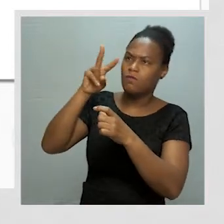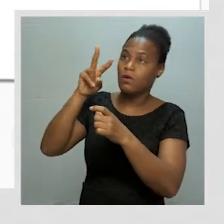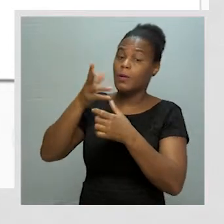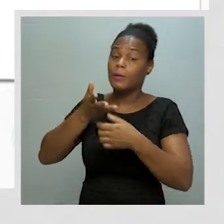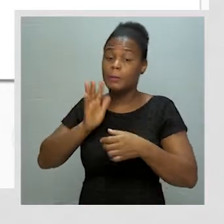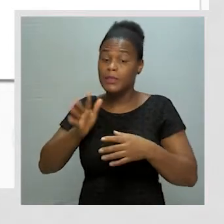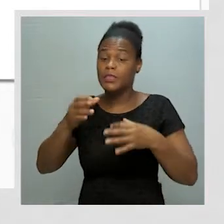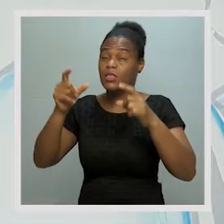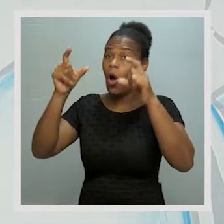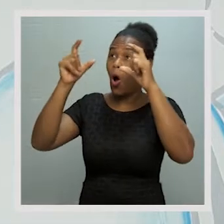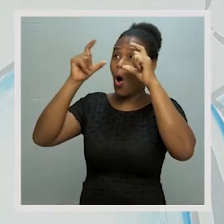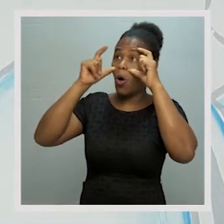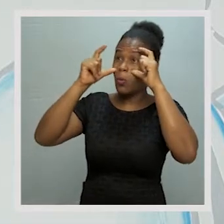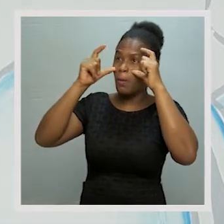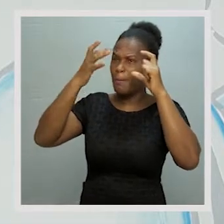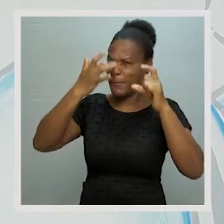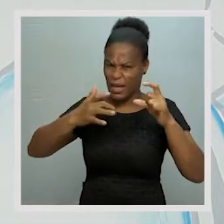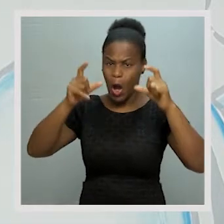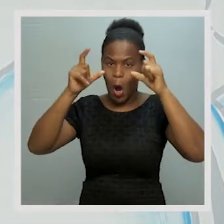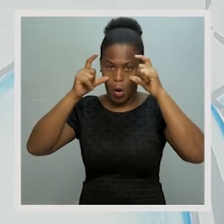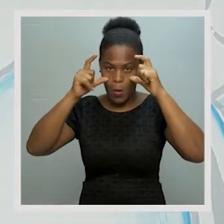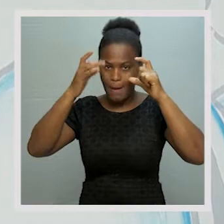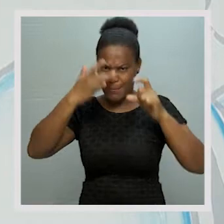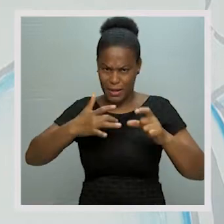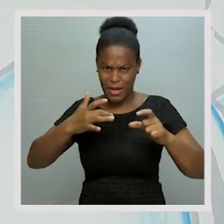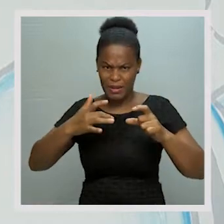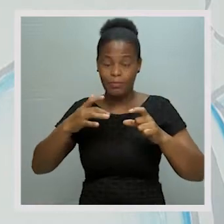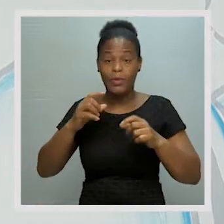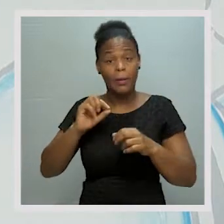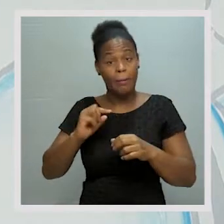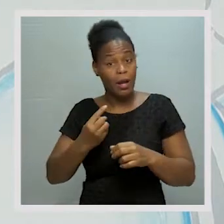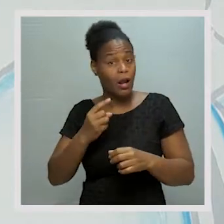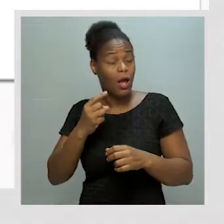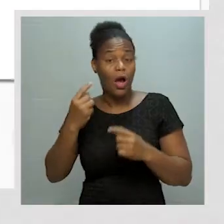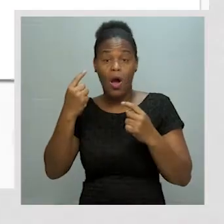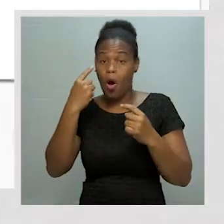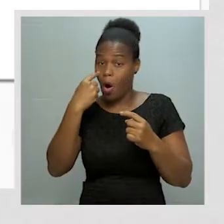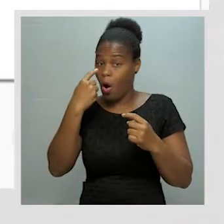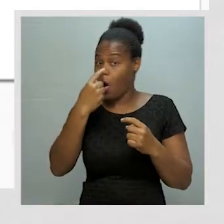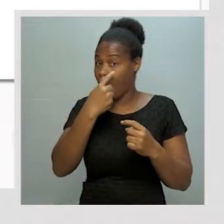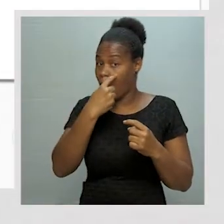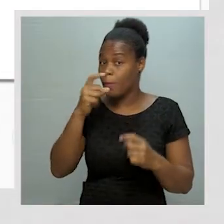devemos usar óculos de sol para, exatamente, para